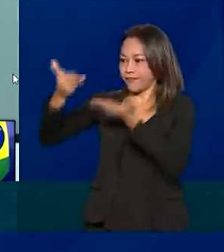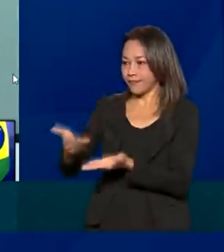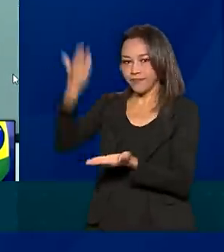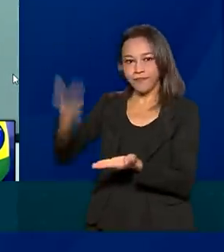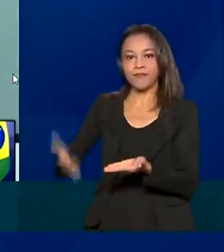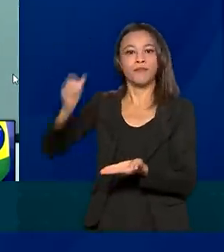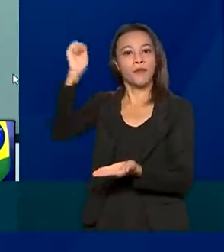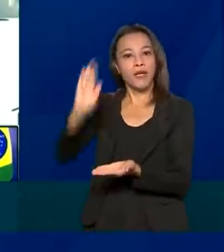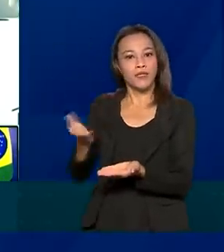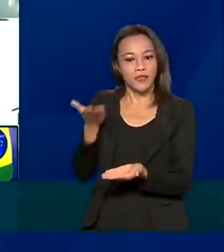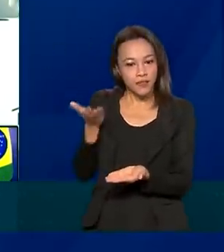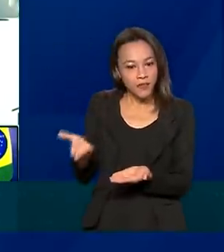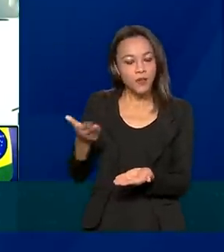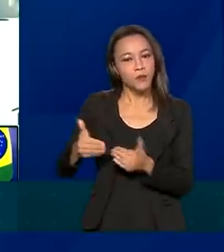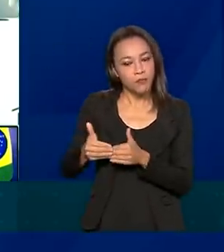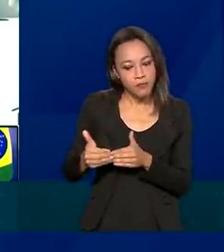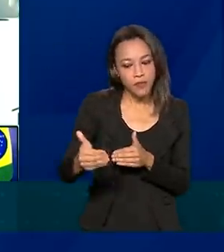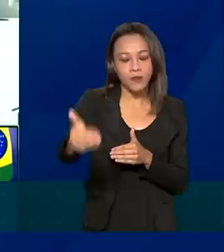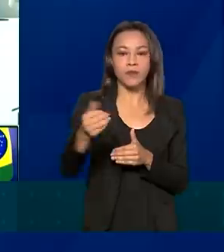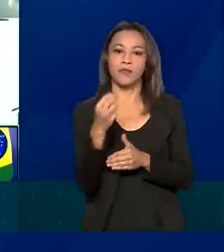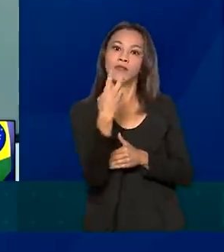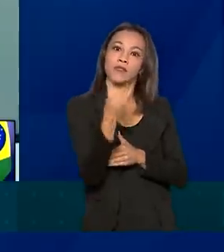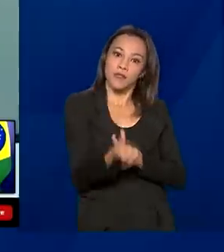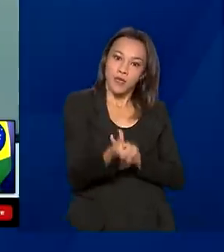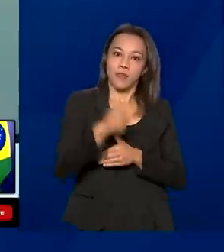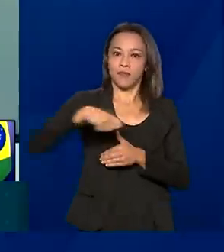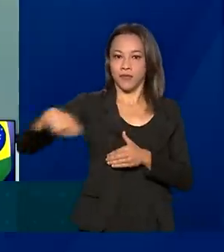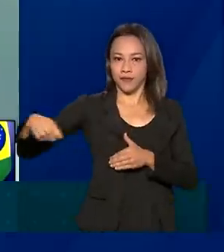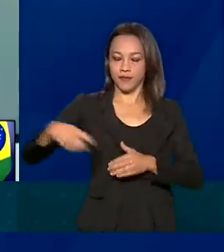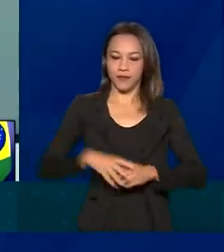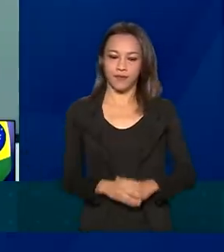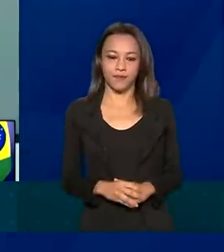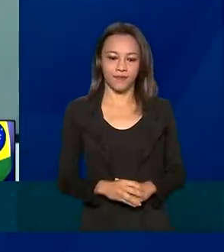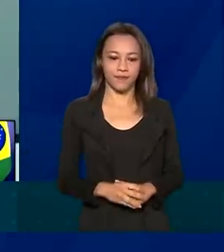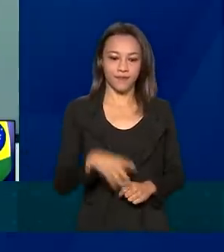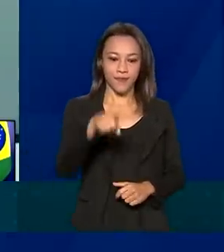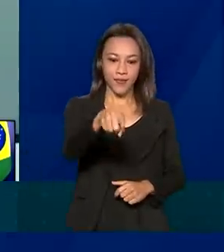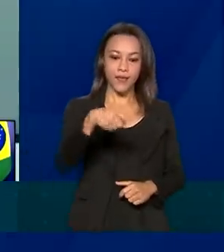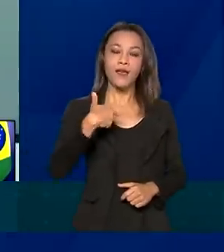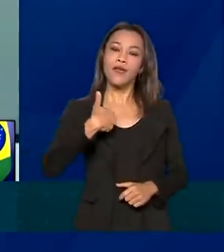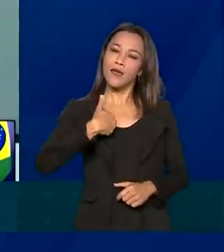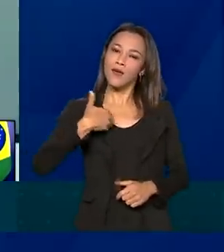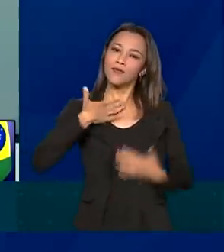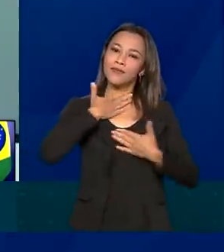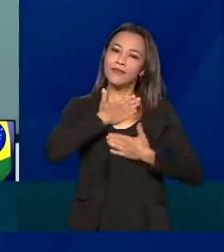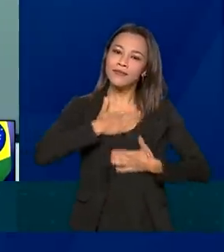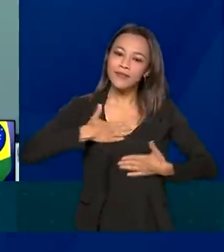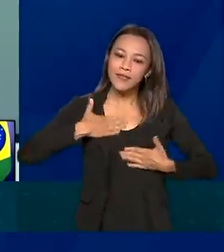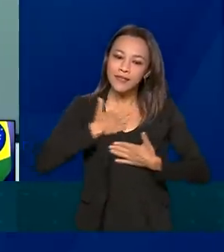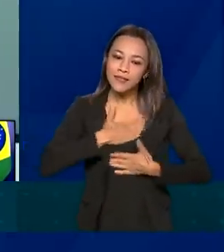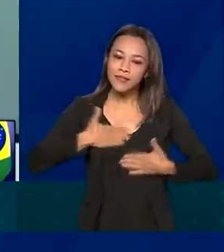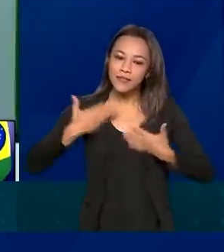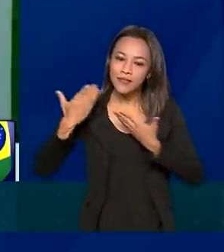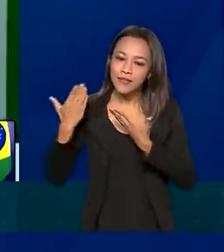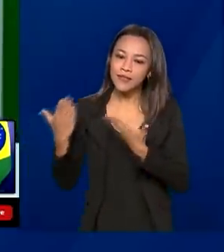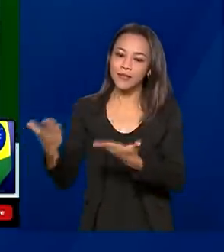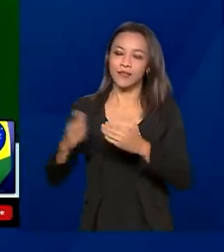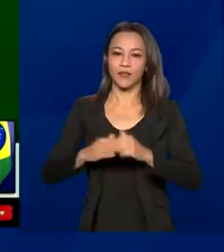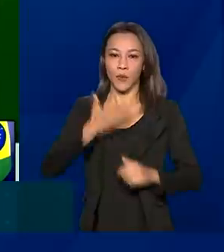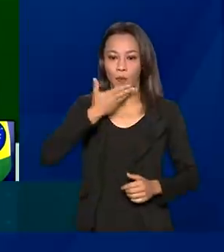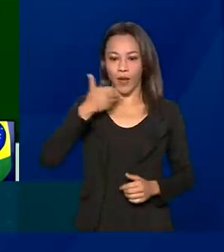pró-tempore do bloco pelos próximos seis meses. Eu desejo o melhor